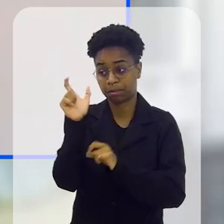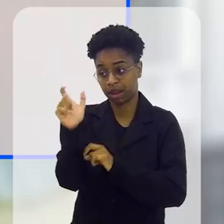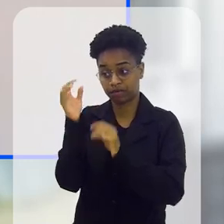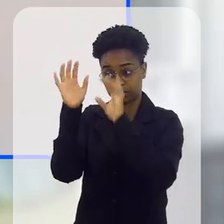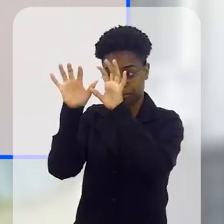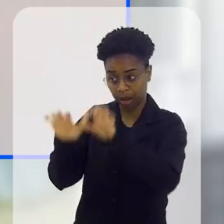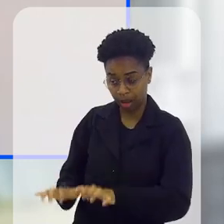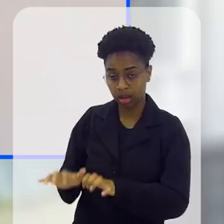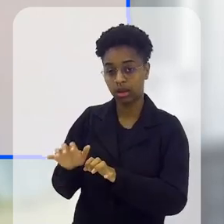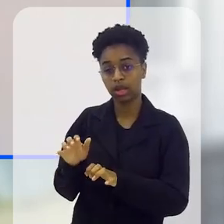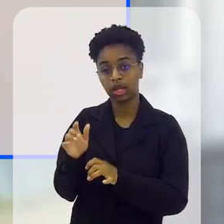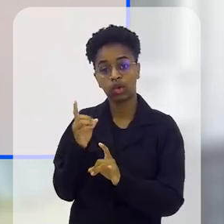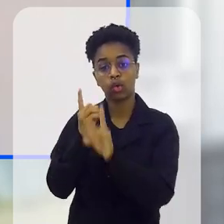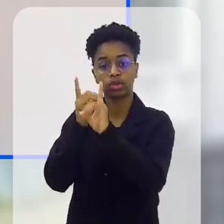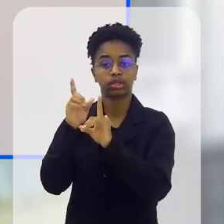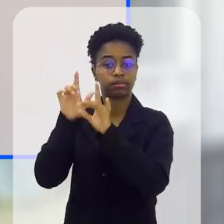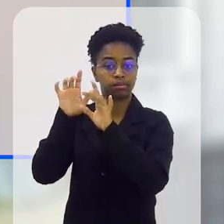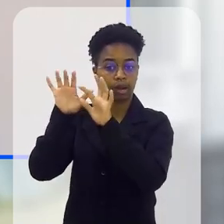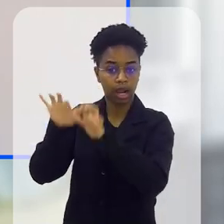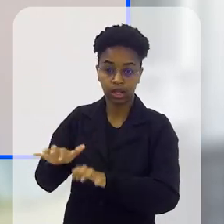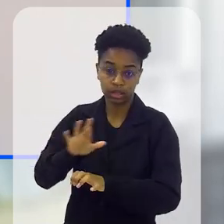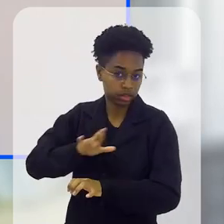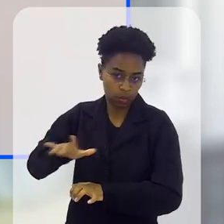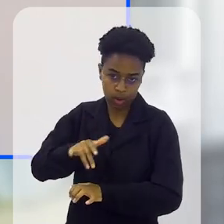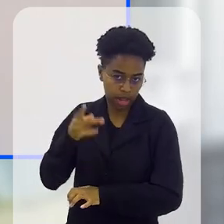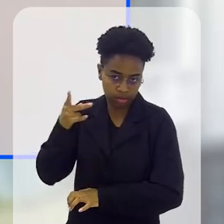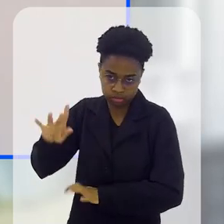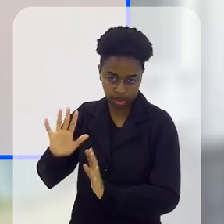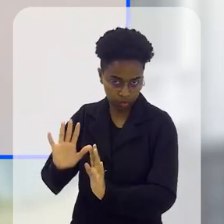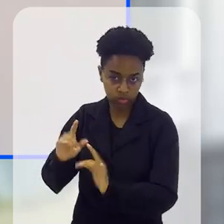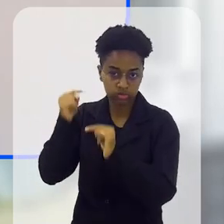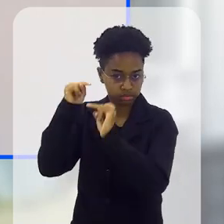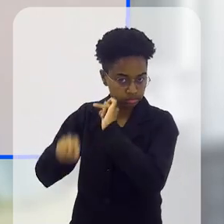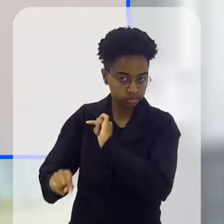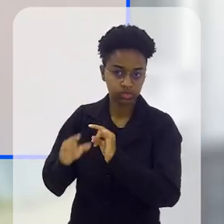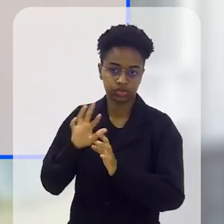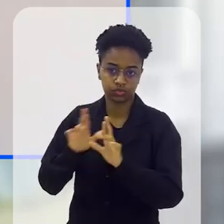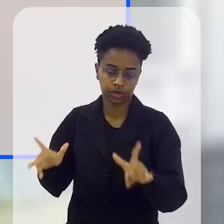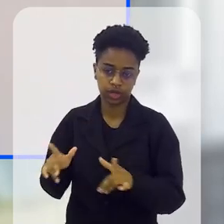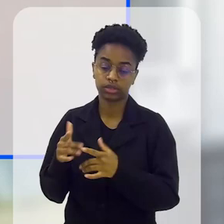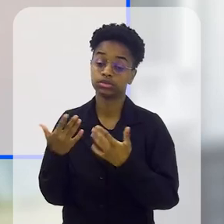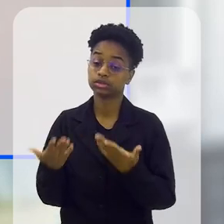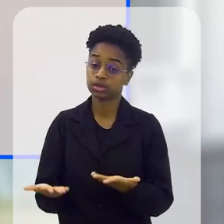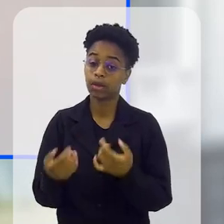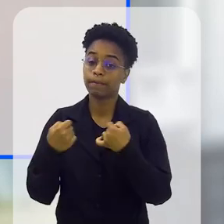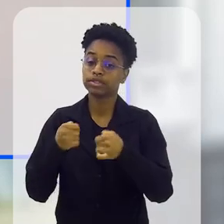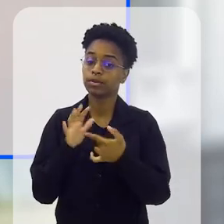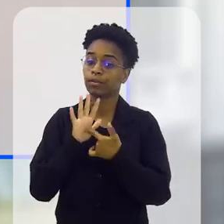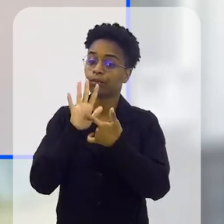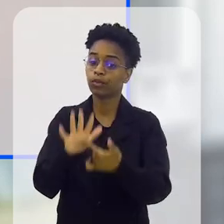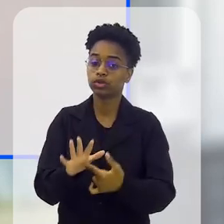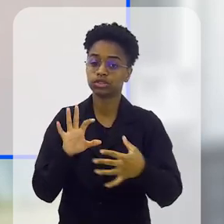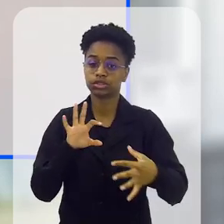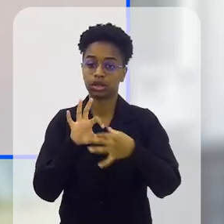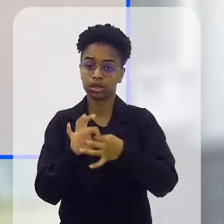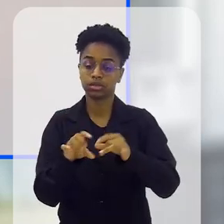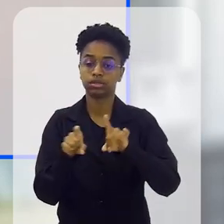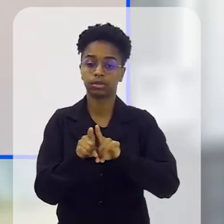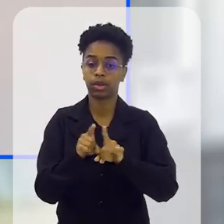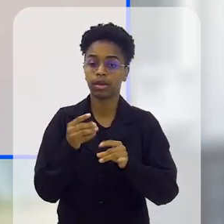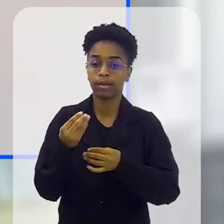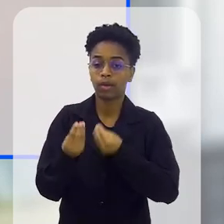lançar essa palavra, você vai encontrar isso, isso e isso. Isso não é o diagnóstico do seu filho, não é isso que você vai encontrar. Então, esse vínculo,